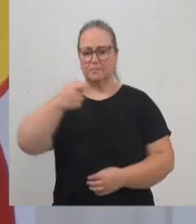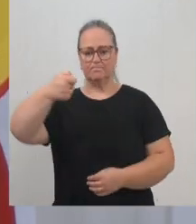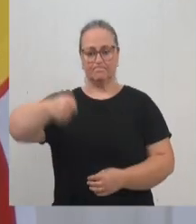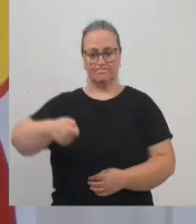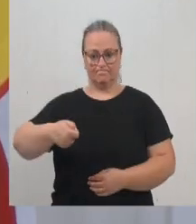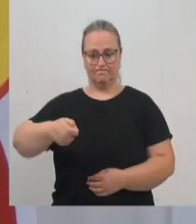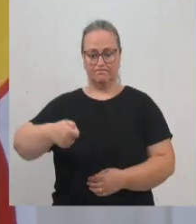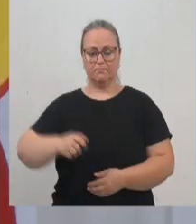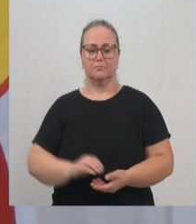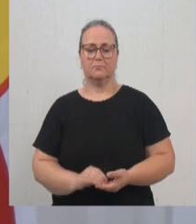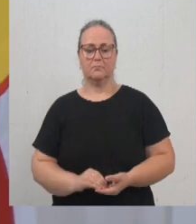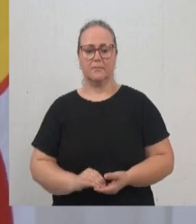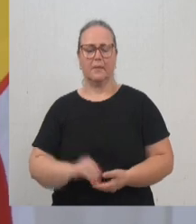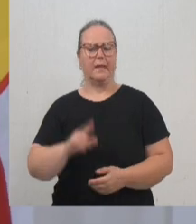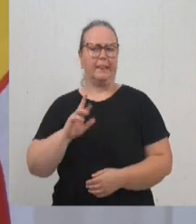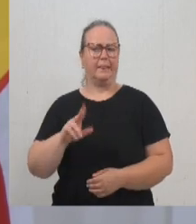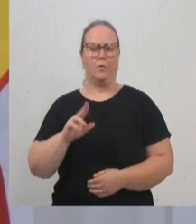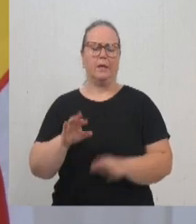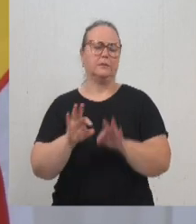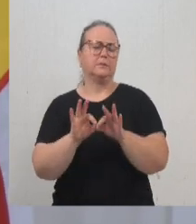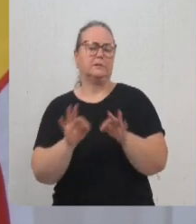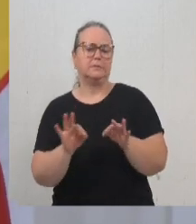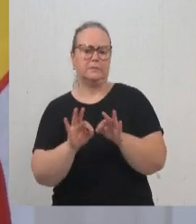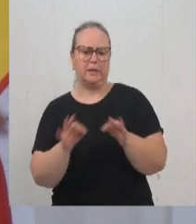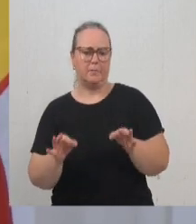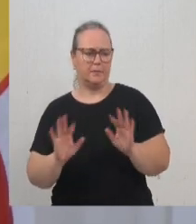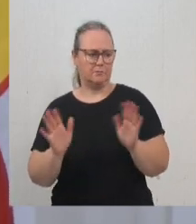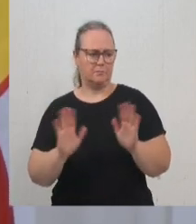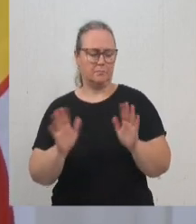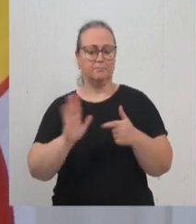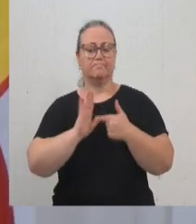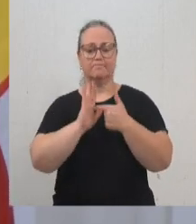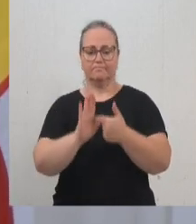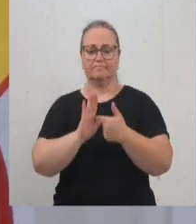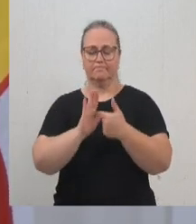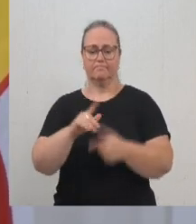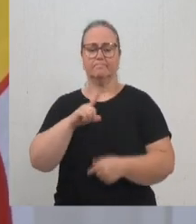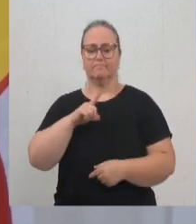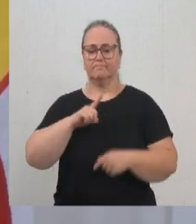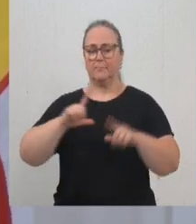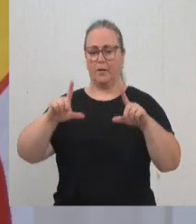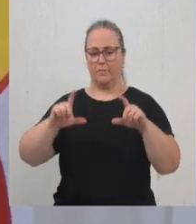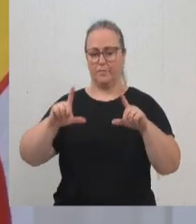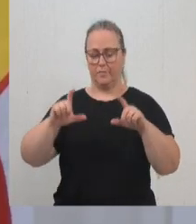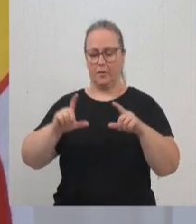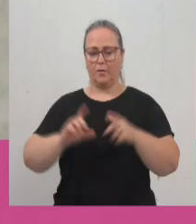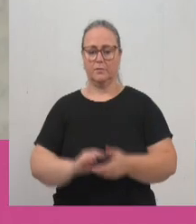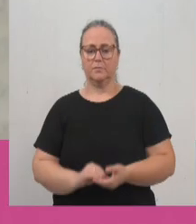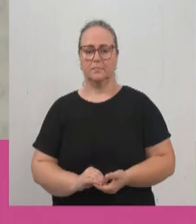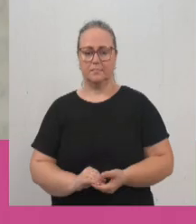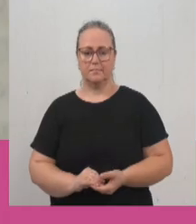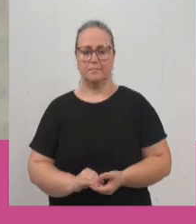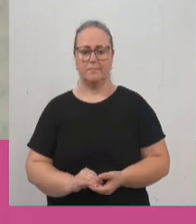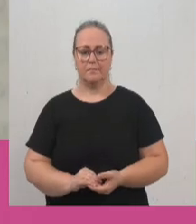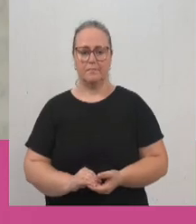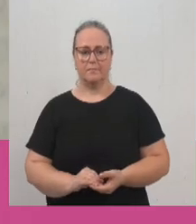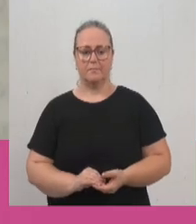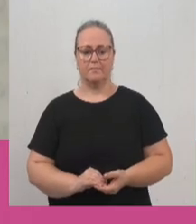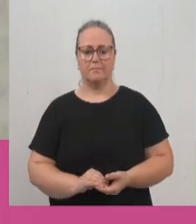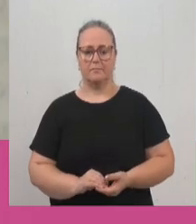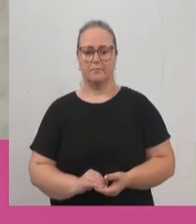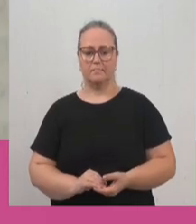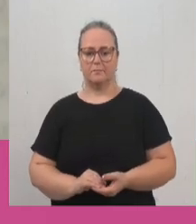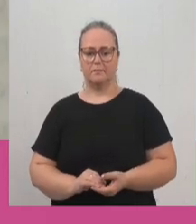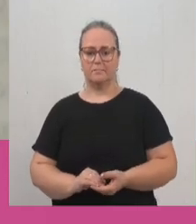não é qualquer teor. A gente vai mostrar aqui para vocês, tem as fotos, né, Ari? Em pleno século XXI.